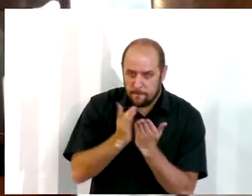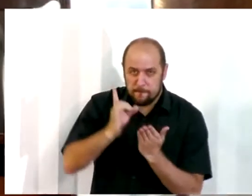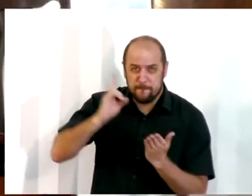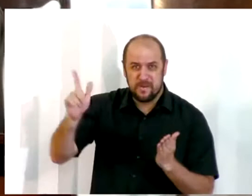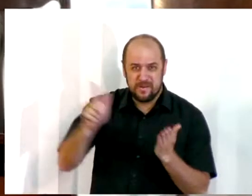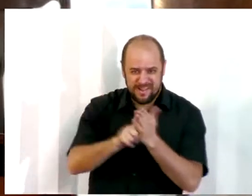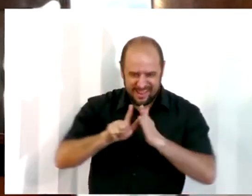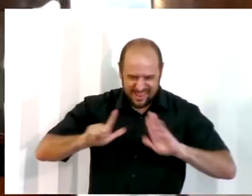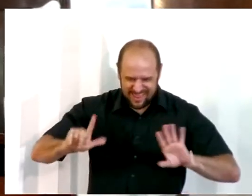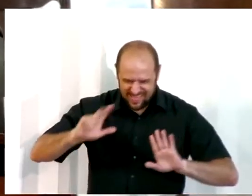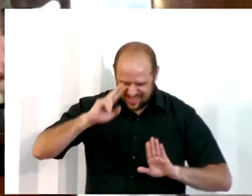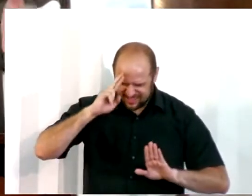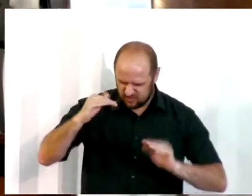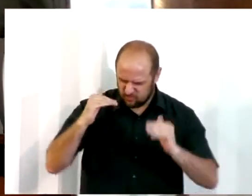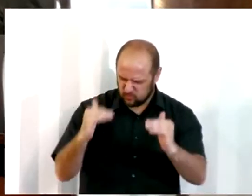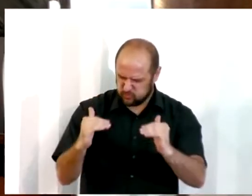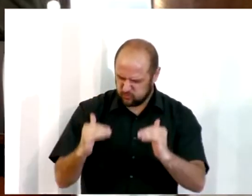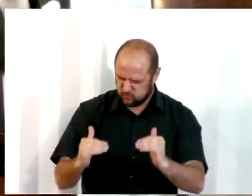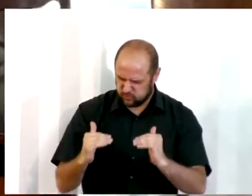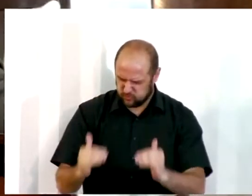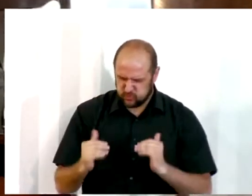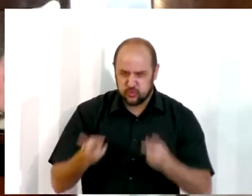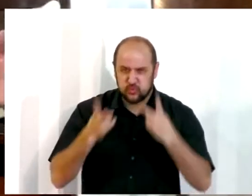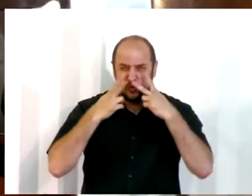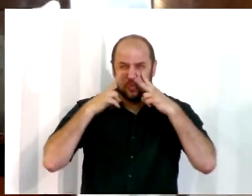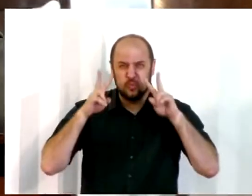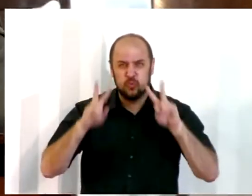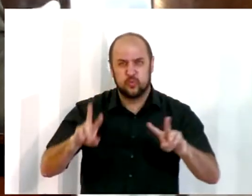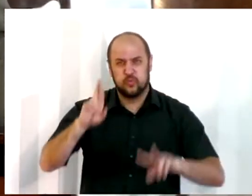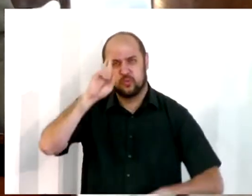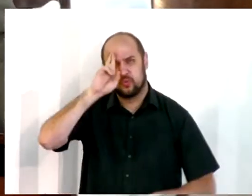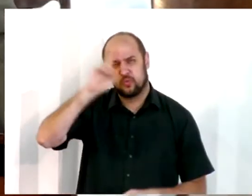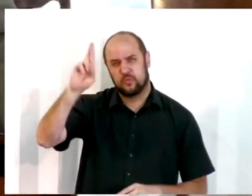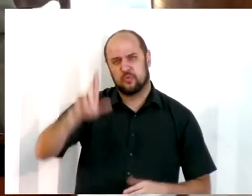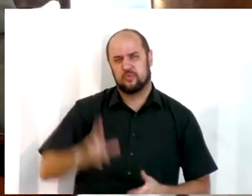do Senhor, os preceitos do Senhor, os testemunhos do Senhor.